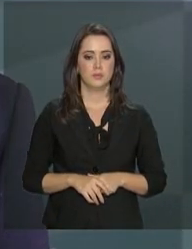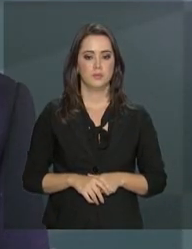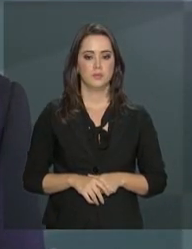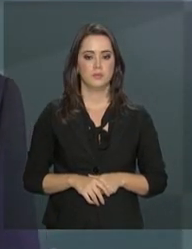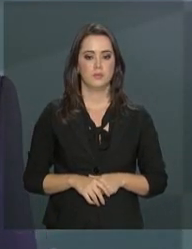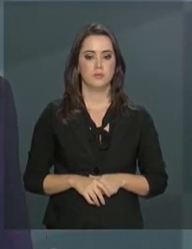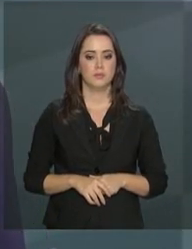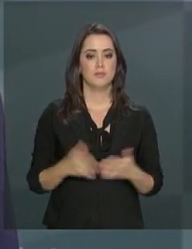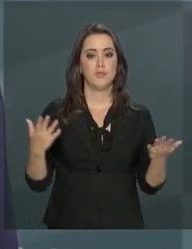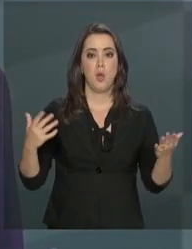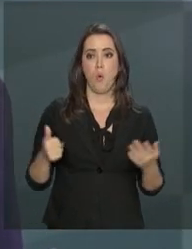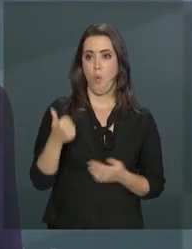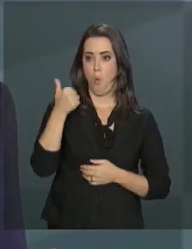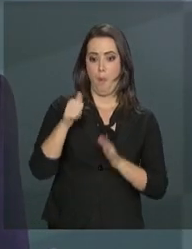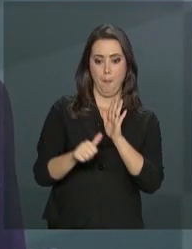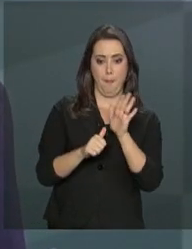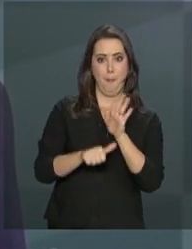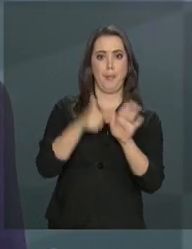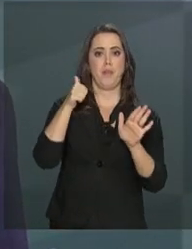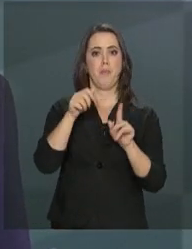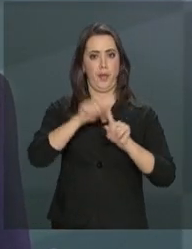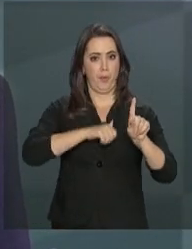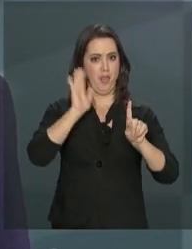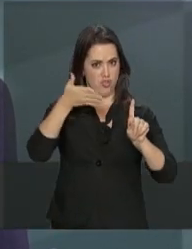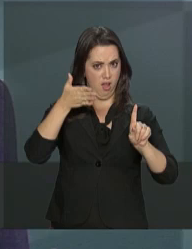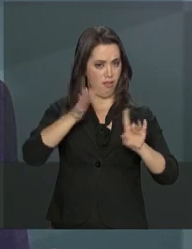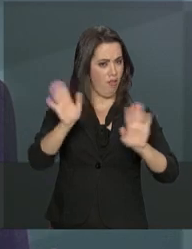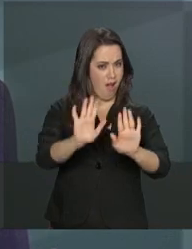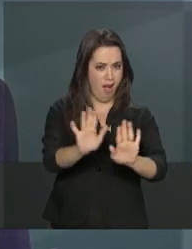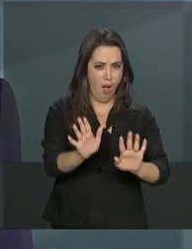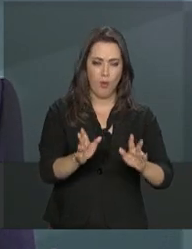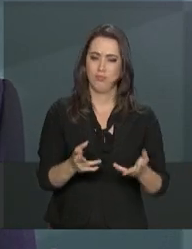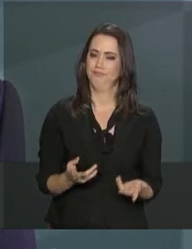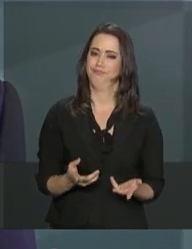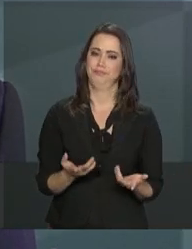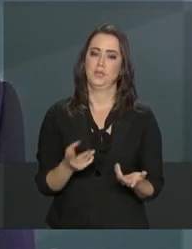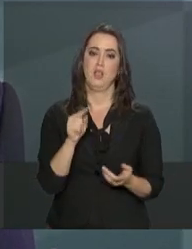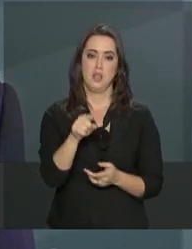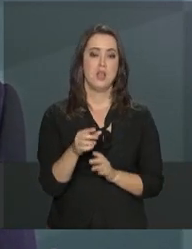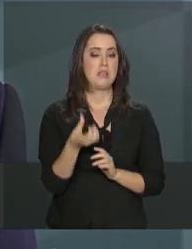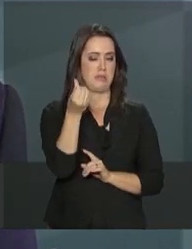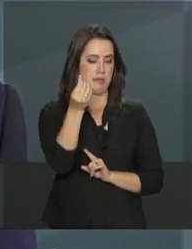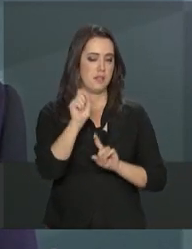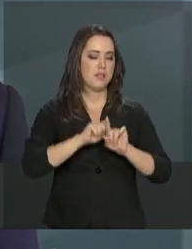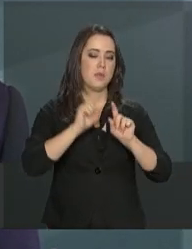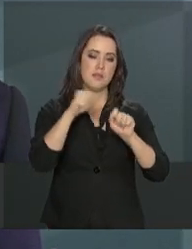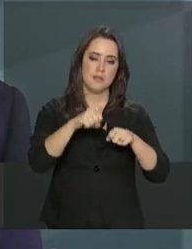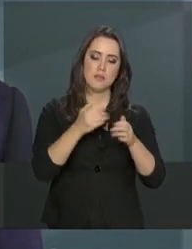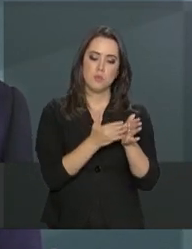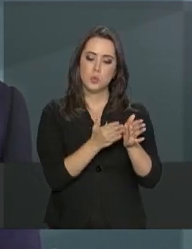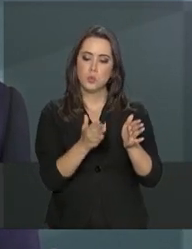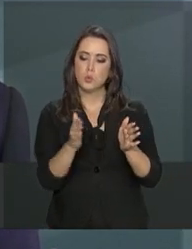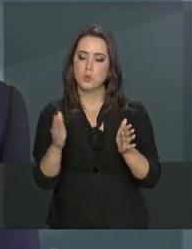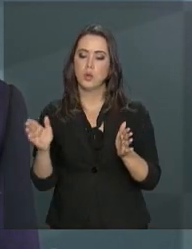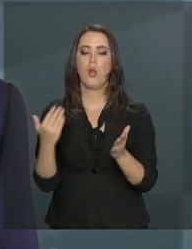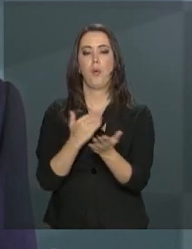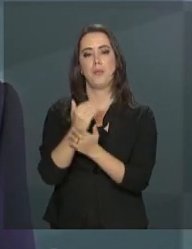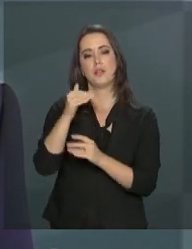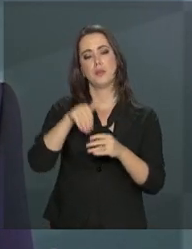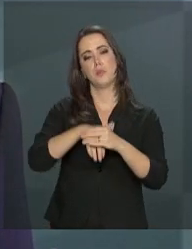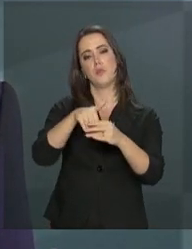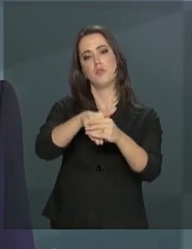No primeiro mês é impossível. Nos primeiros seis meses, com toda a certeza, o Congresso começará a votar essas propostas.